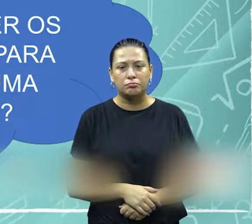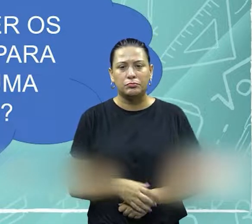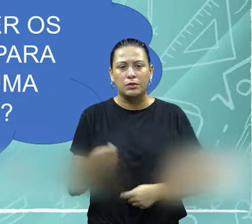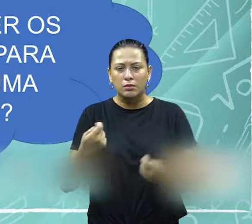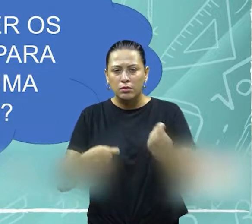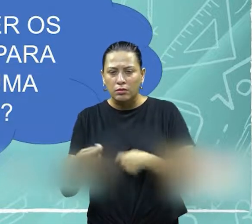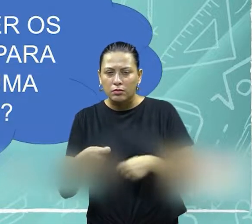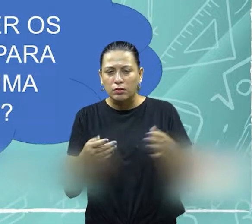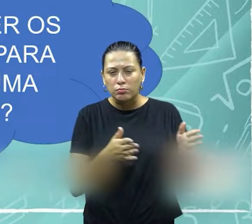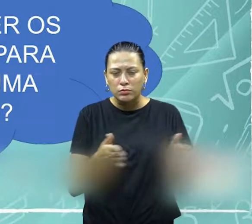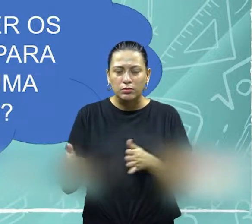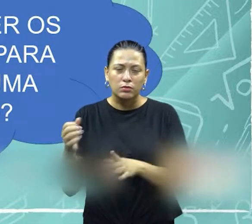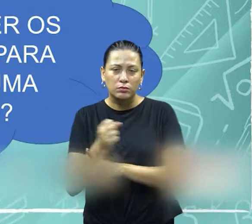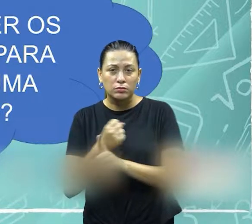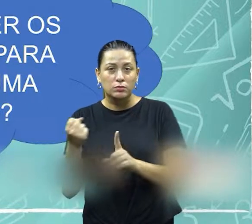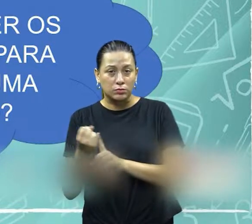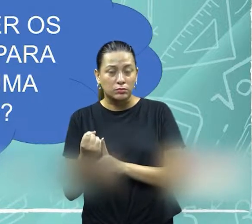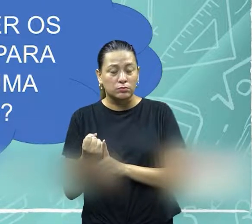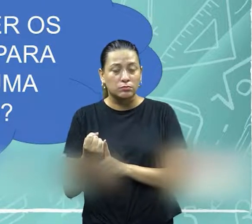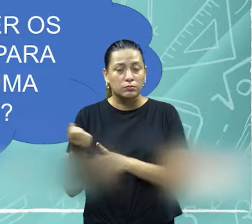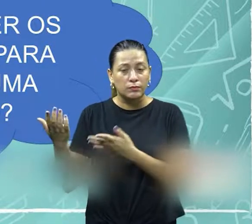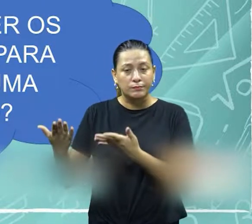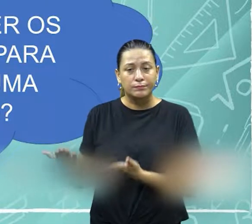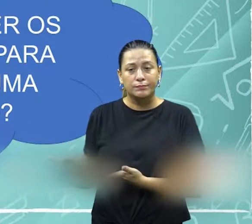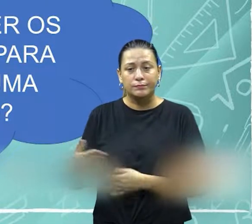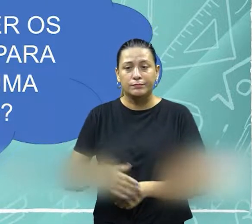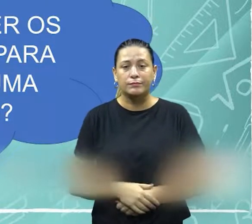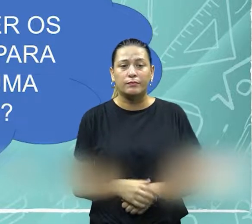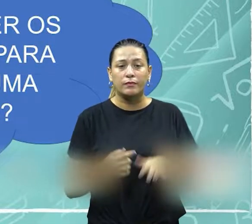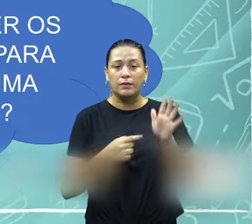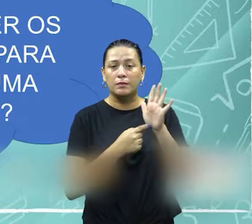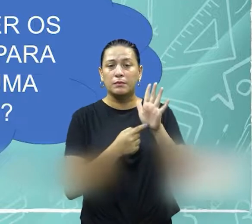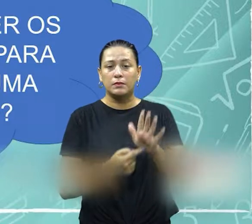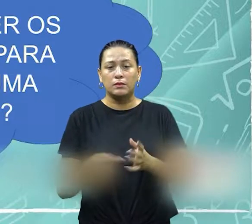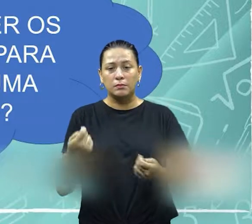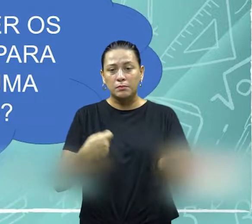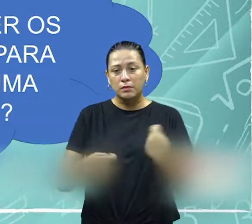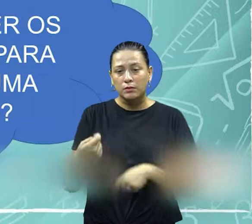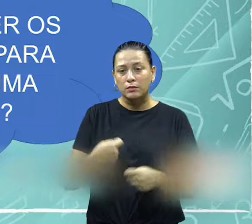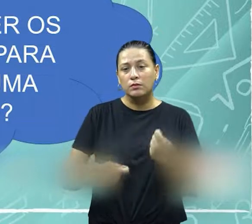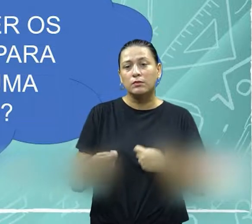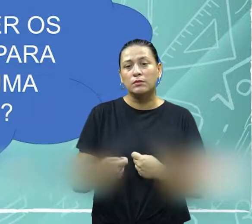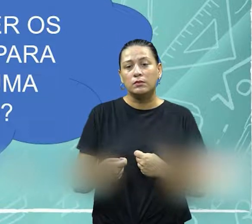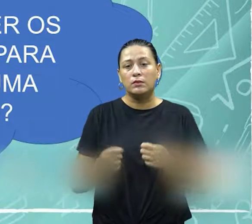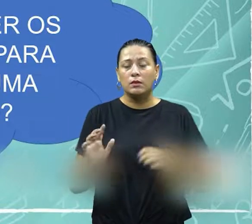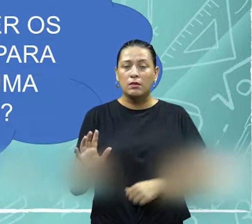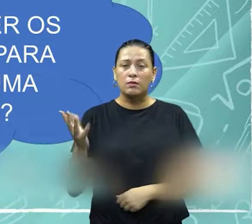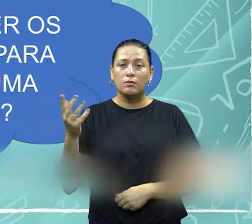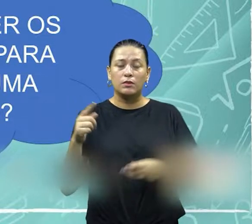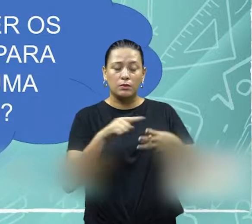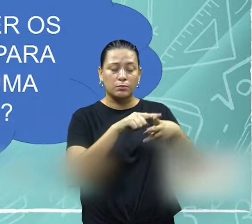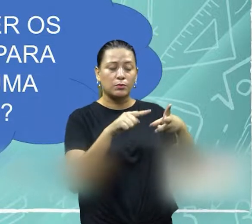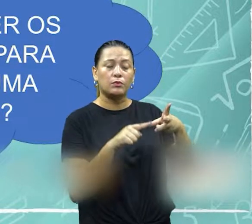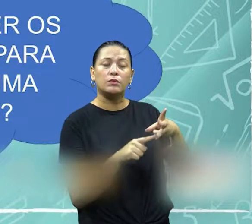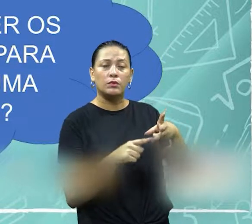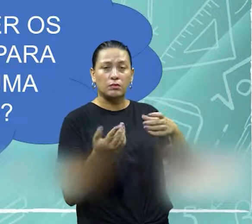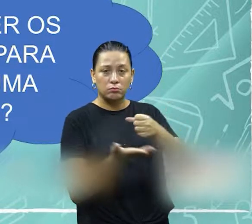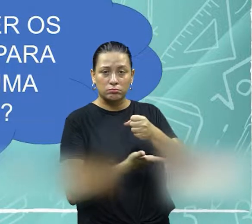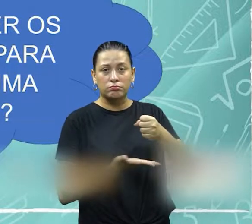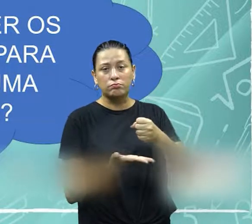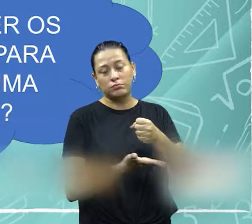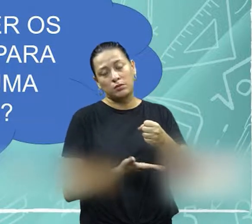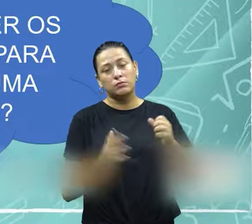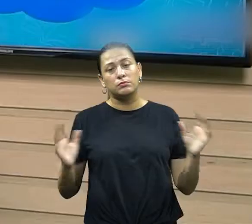um processo social, segundo ele, né? Ele expõe que uma negociação, ela ocorre principalmente baseada